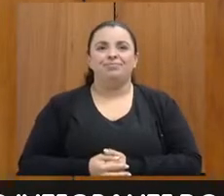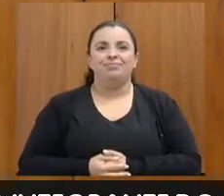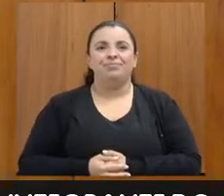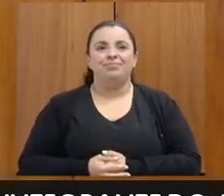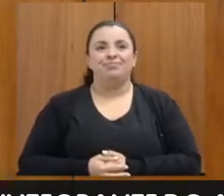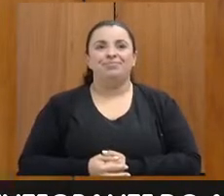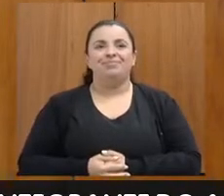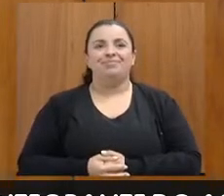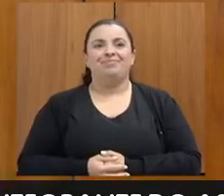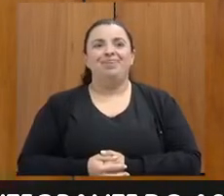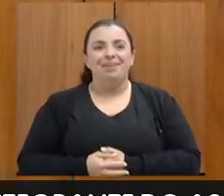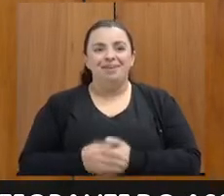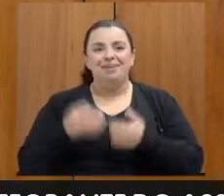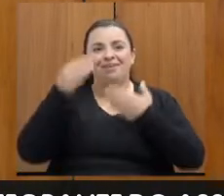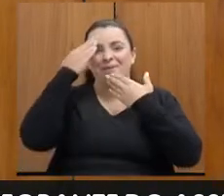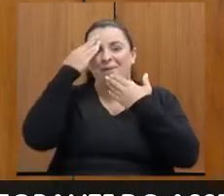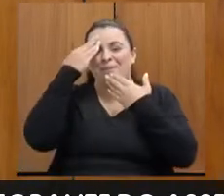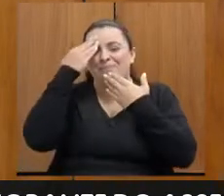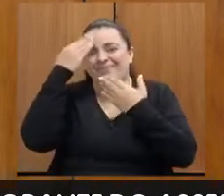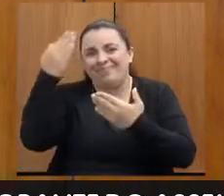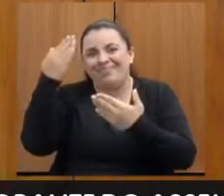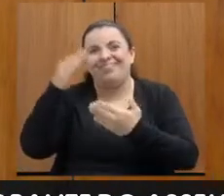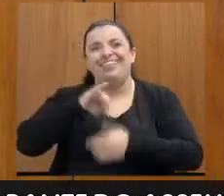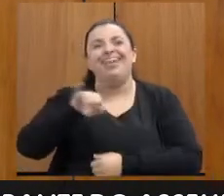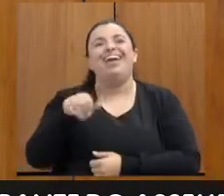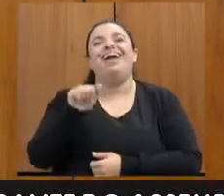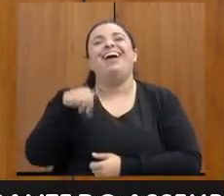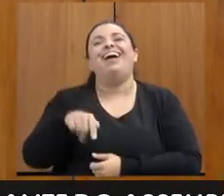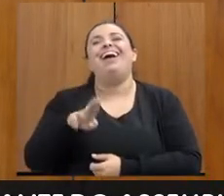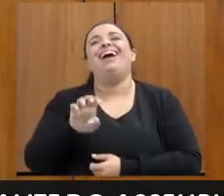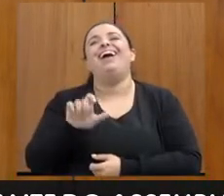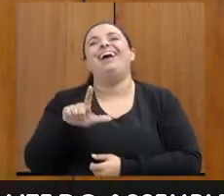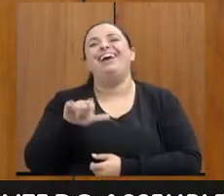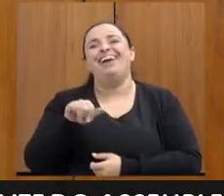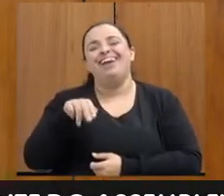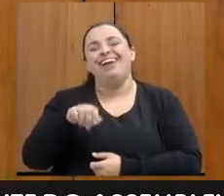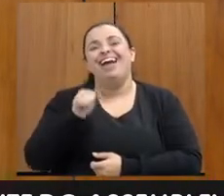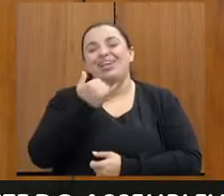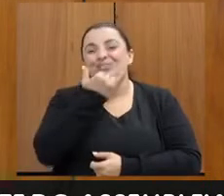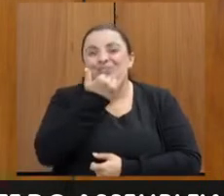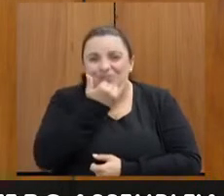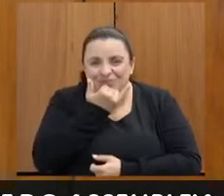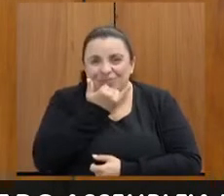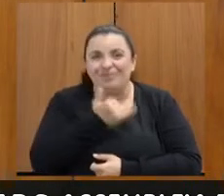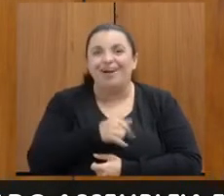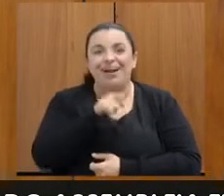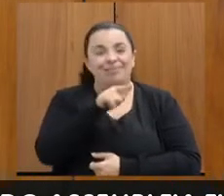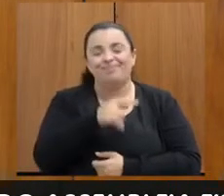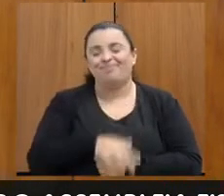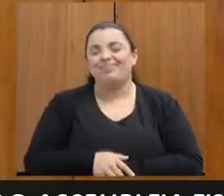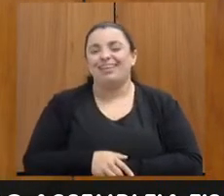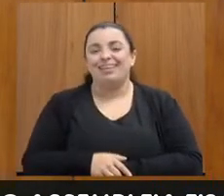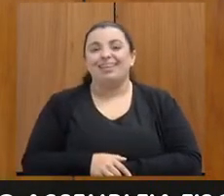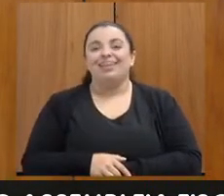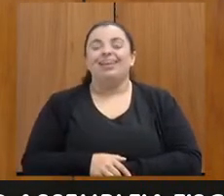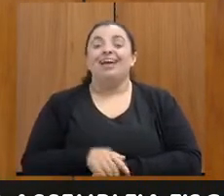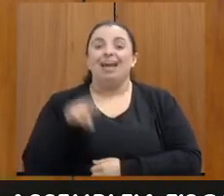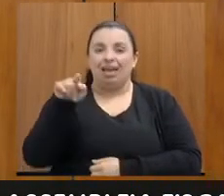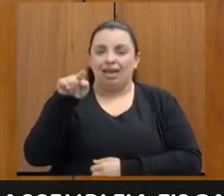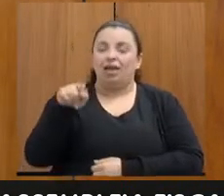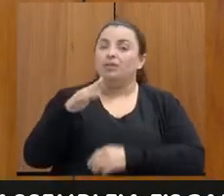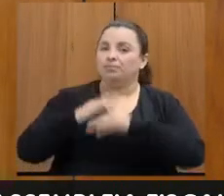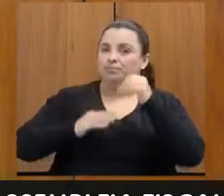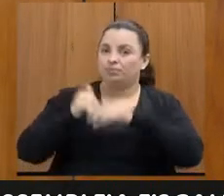Muito obrigada, viu, Jaqueline, pela presença. Jaqueline Campos Machado, é investigadora da Polícia, da Delegacia